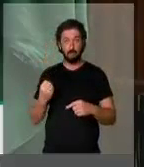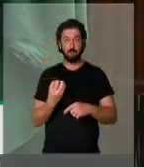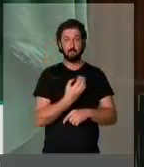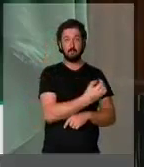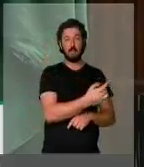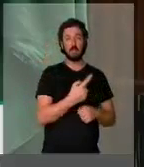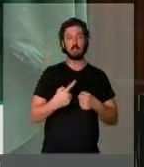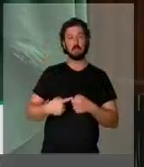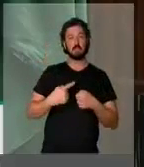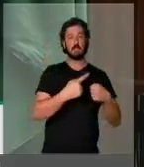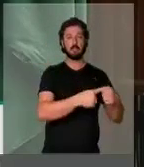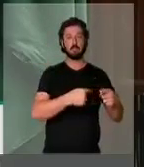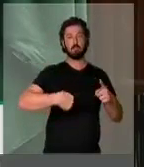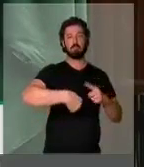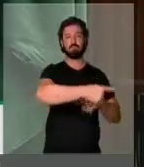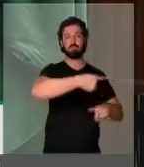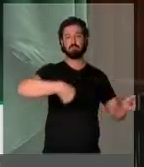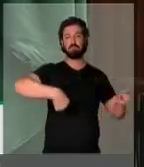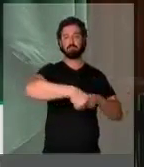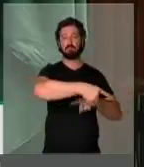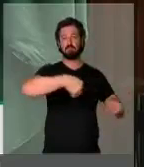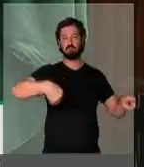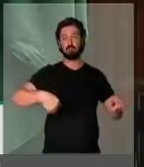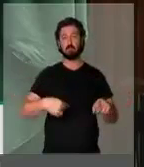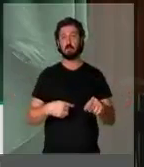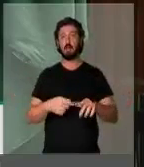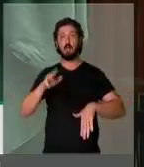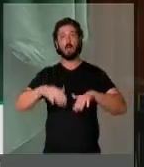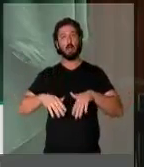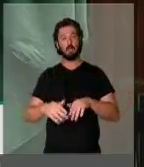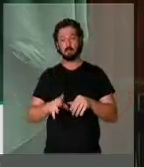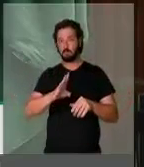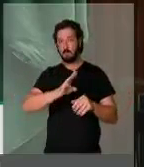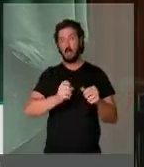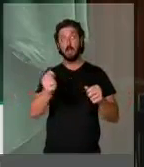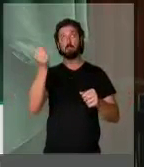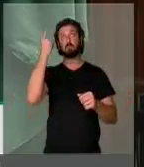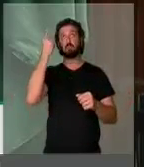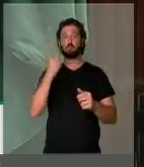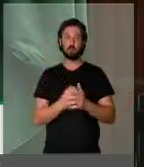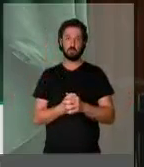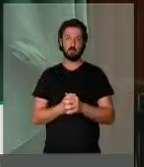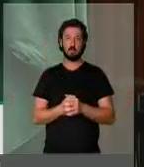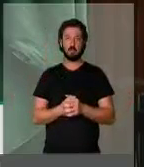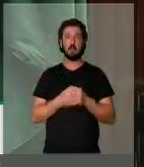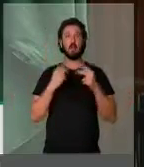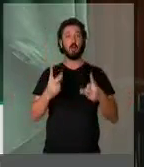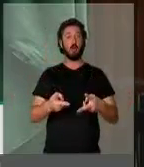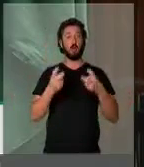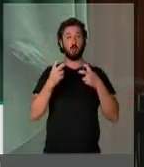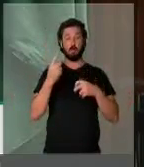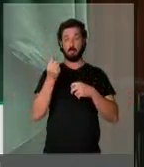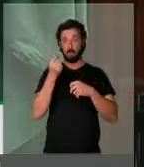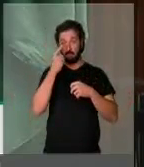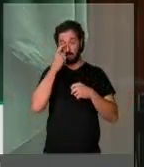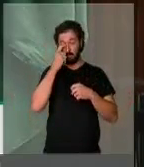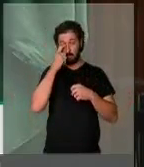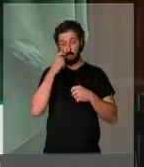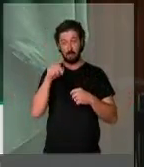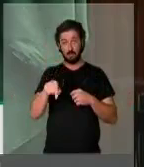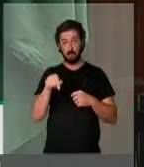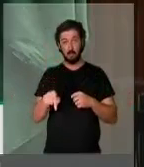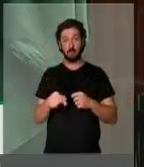serviço intermunicipal. Chegando ao cúmulo, senhor presidente, de se criar e se tentar cobrar desses